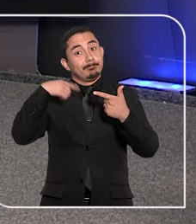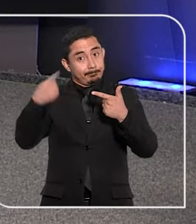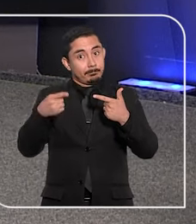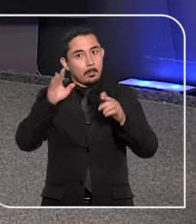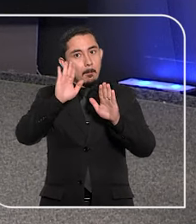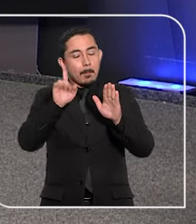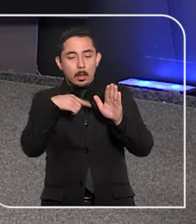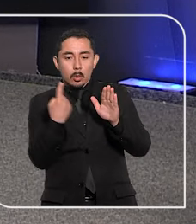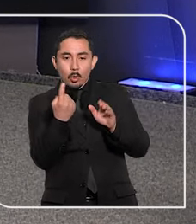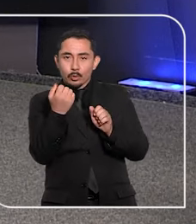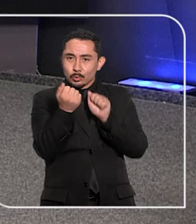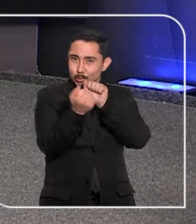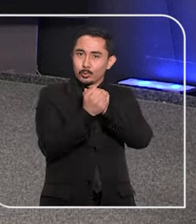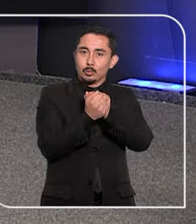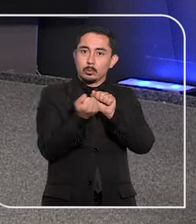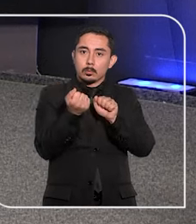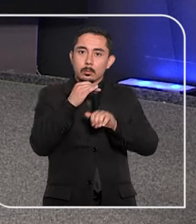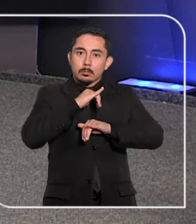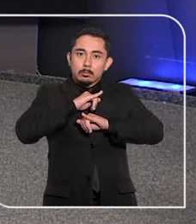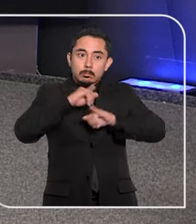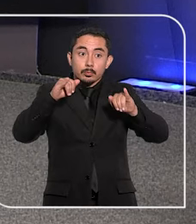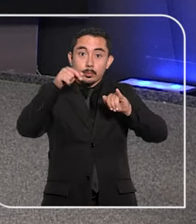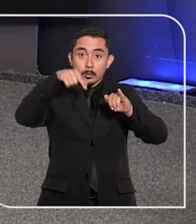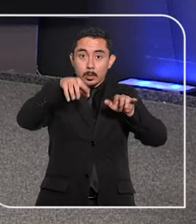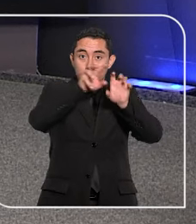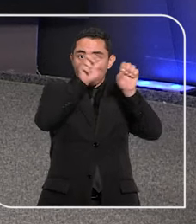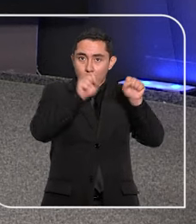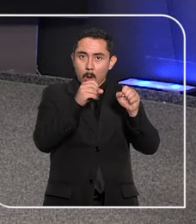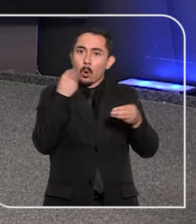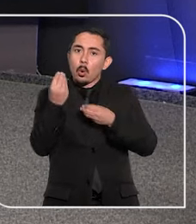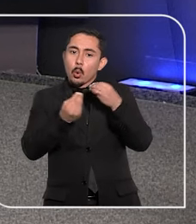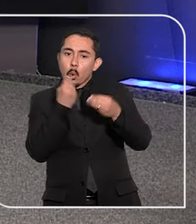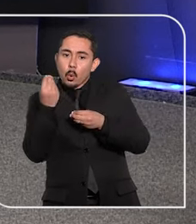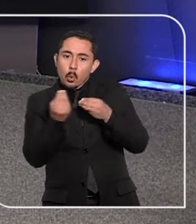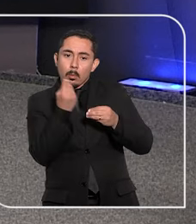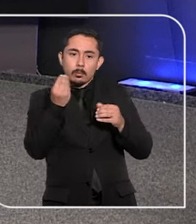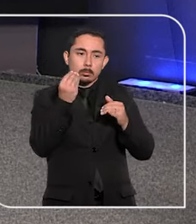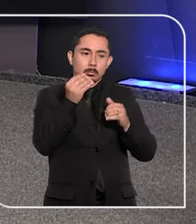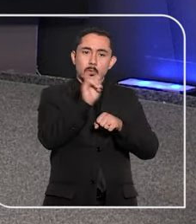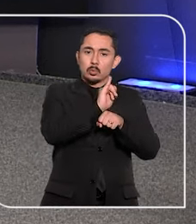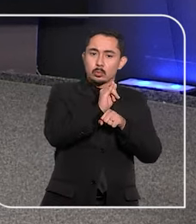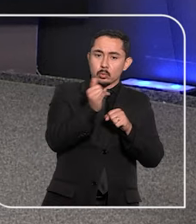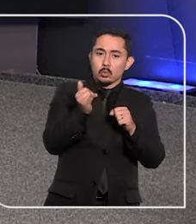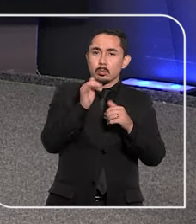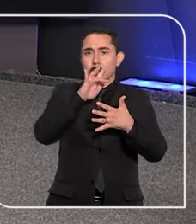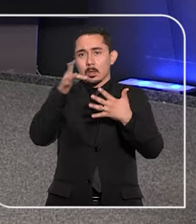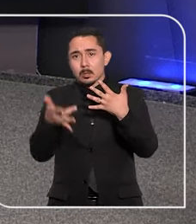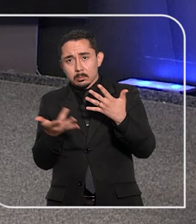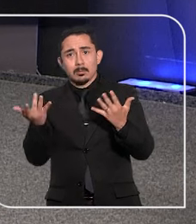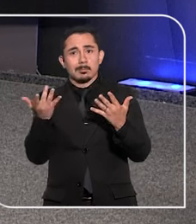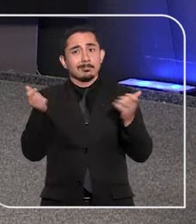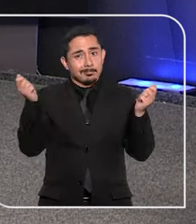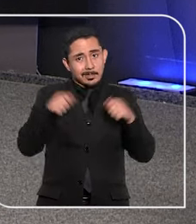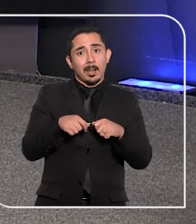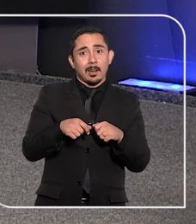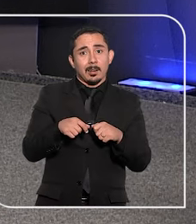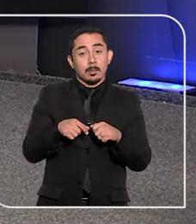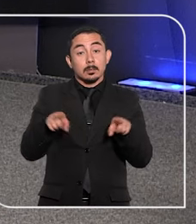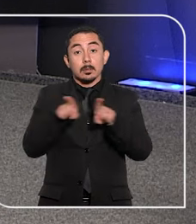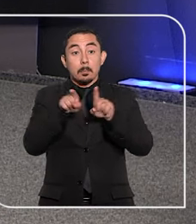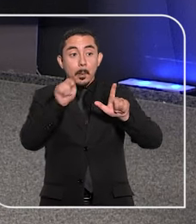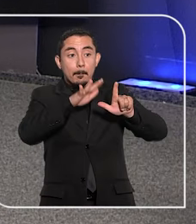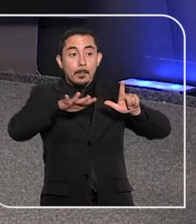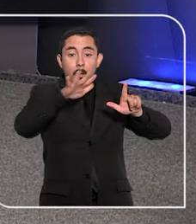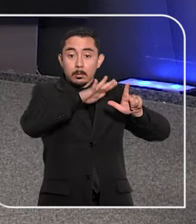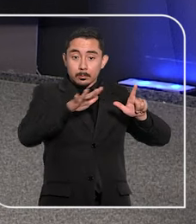gente continua junto com você, te atualizando as decisões do tribunal pelos canais do STJ nas redes sociais, no YouTube e também